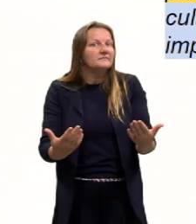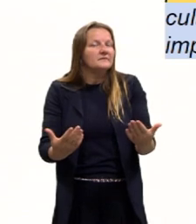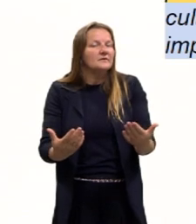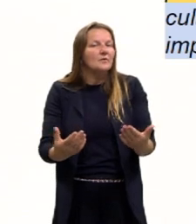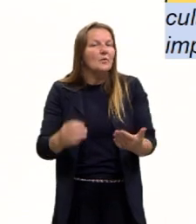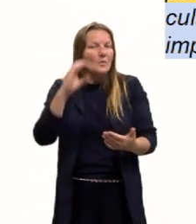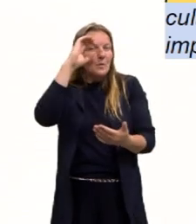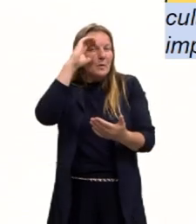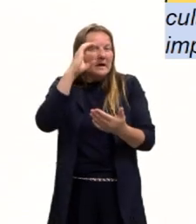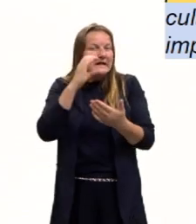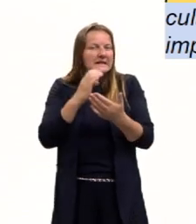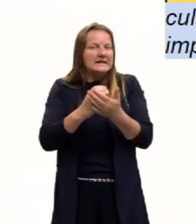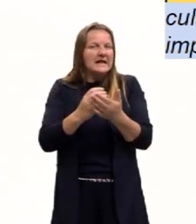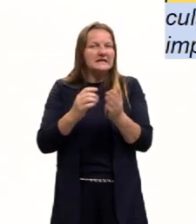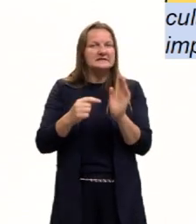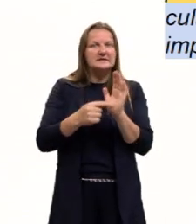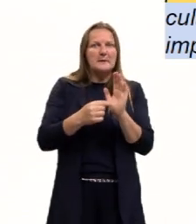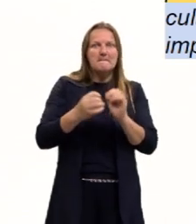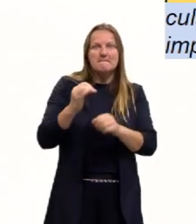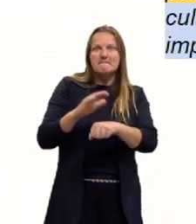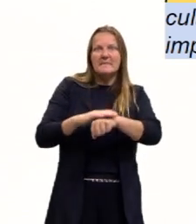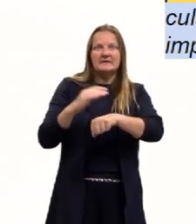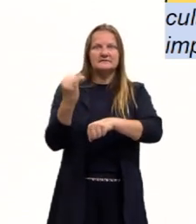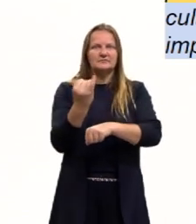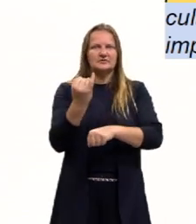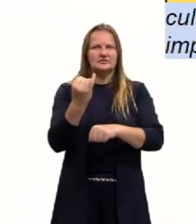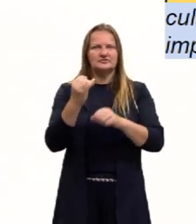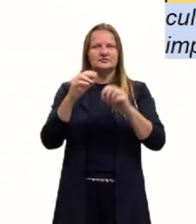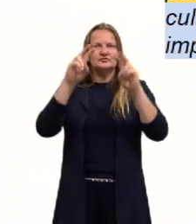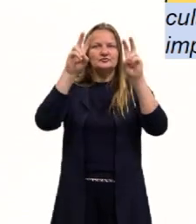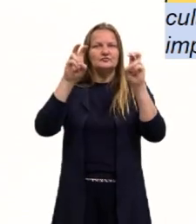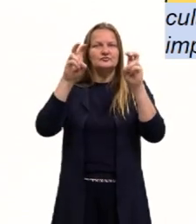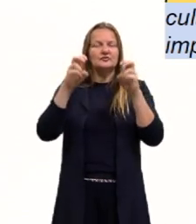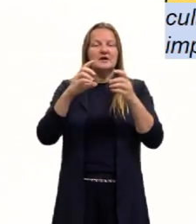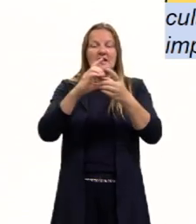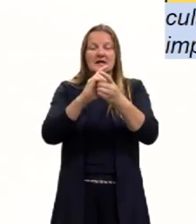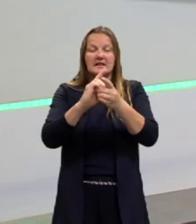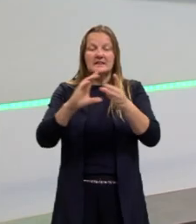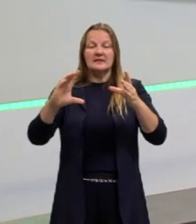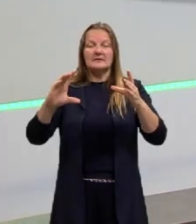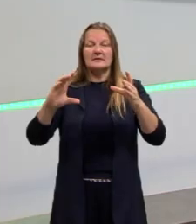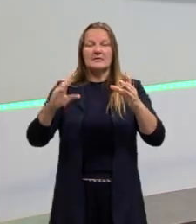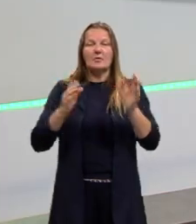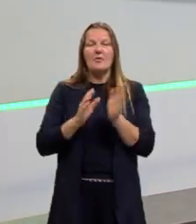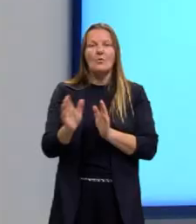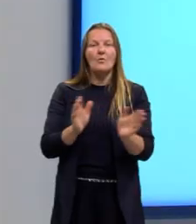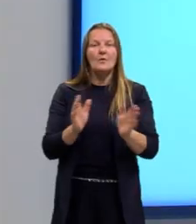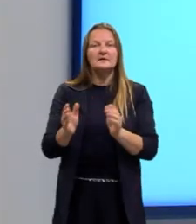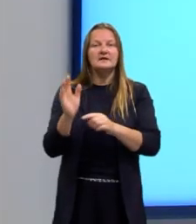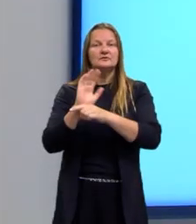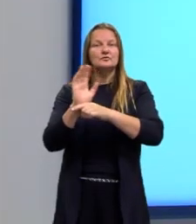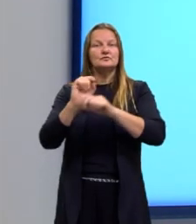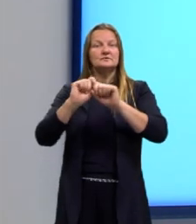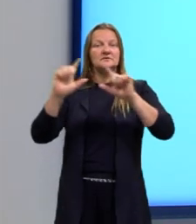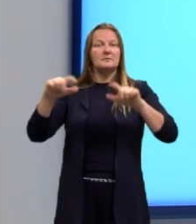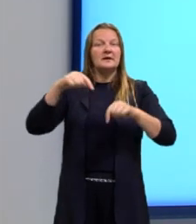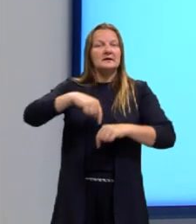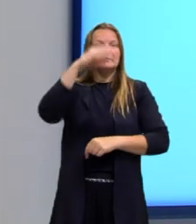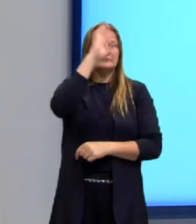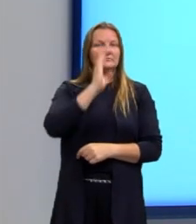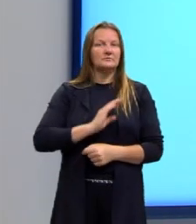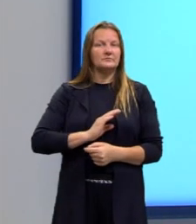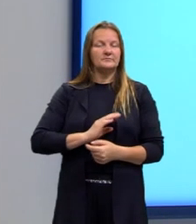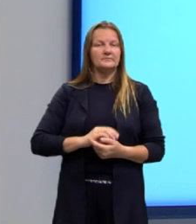tese tem a frase do tema, que é o quê? Democratização do acesso ao cinema no Brasil.